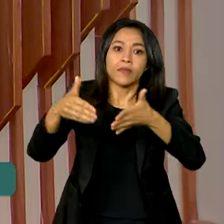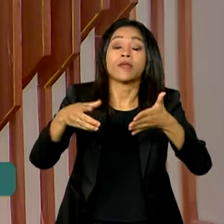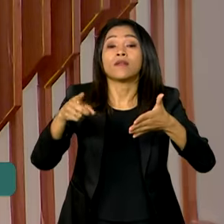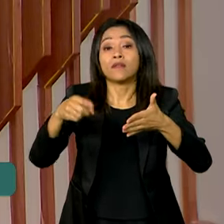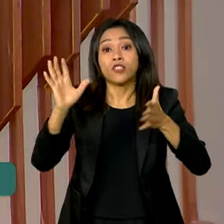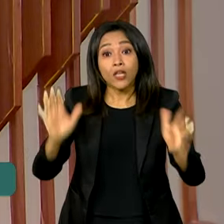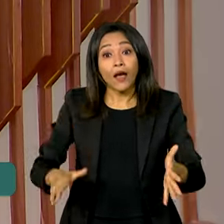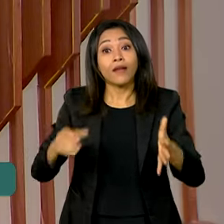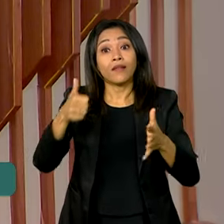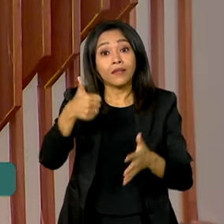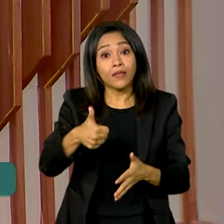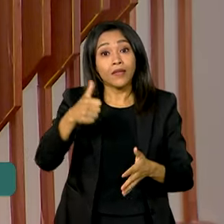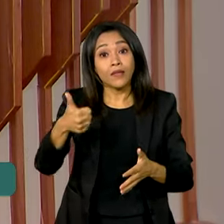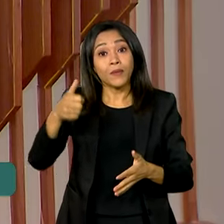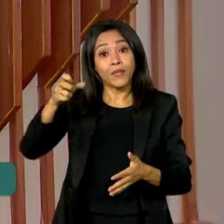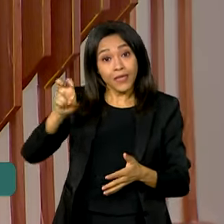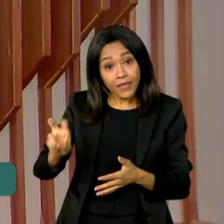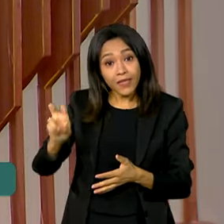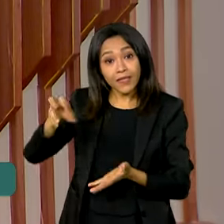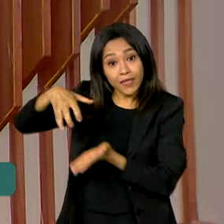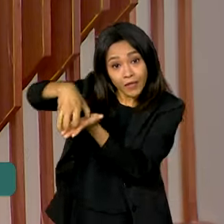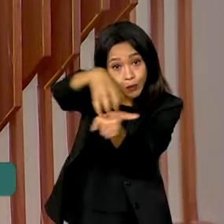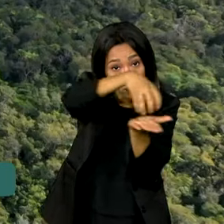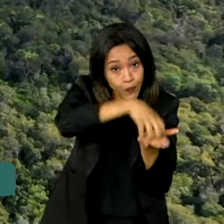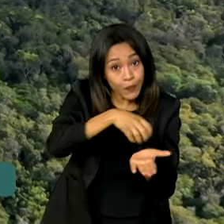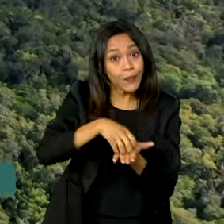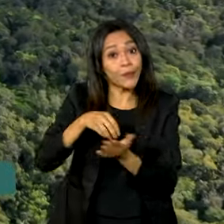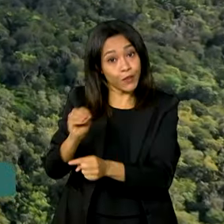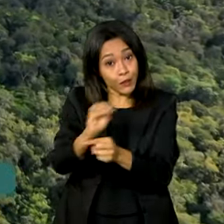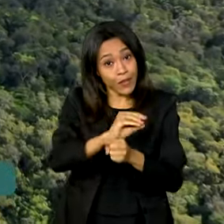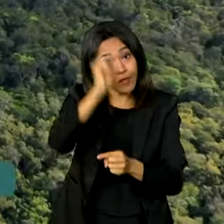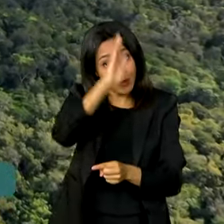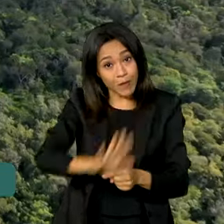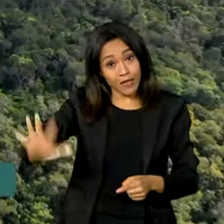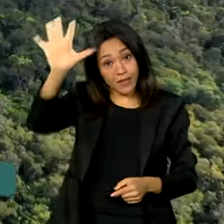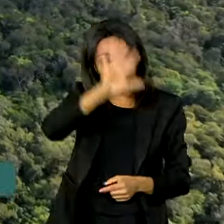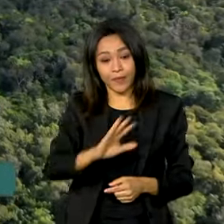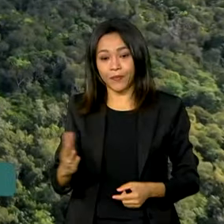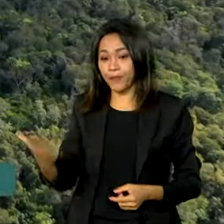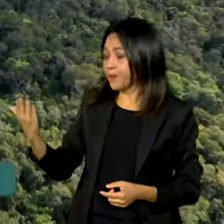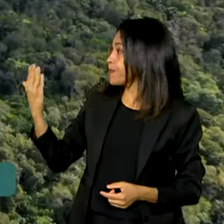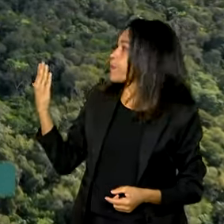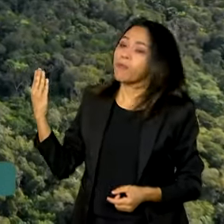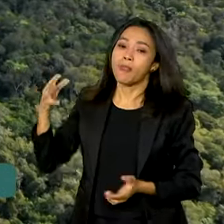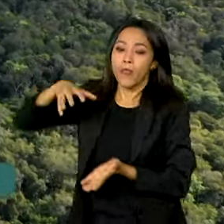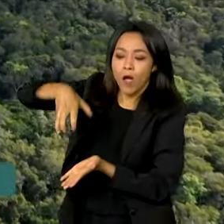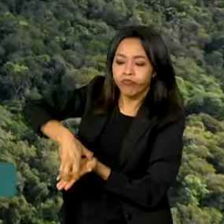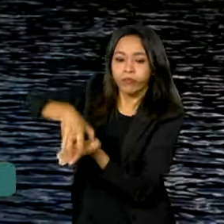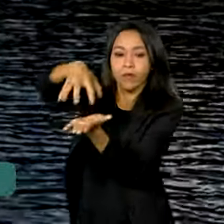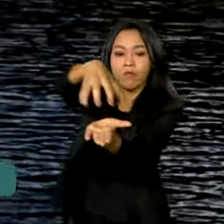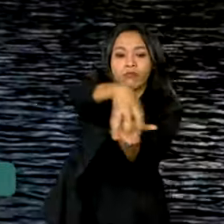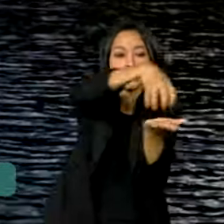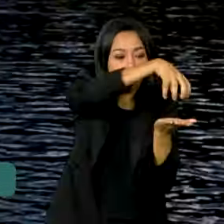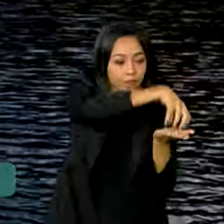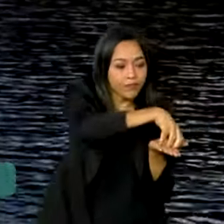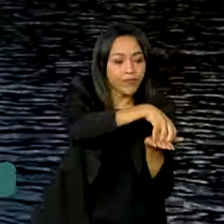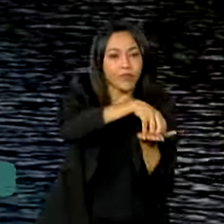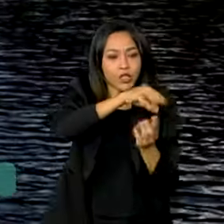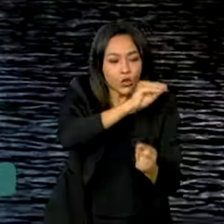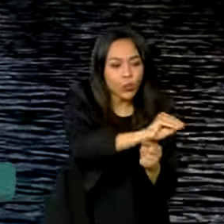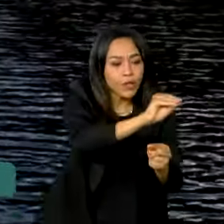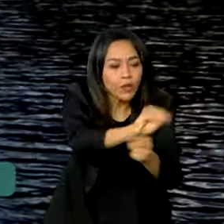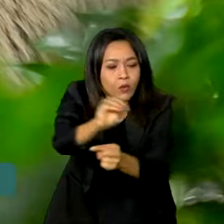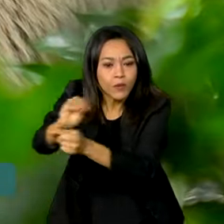115 unidades de conservação federais. As unidades de conservação florestais têm conseguido